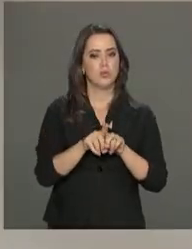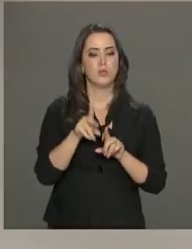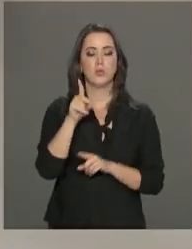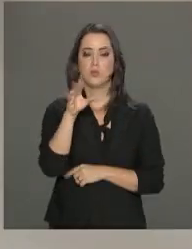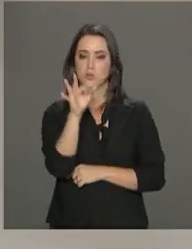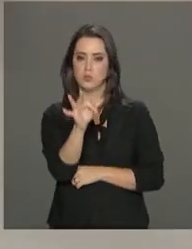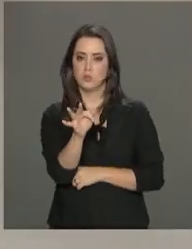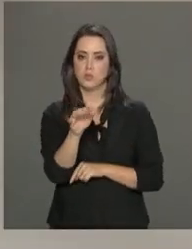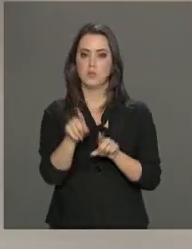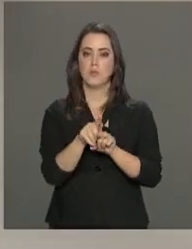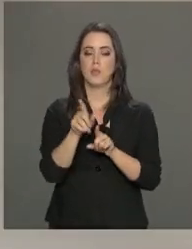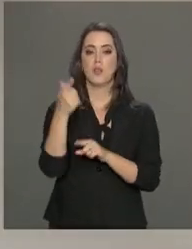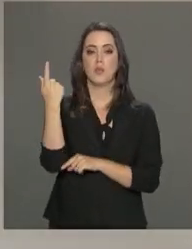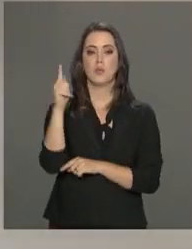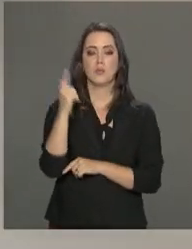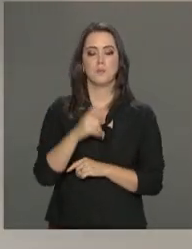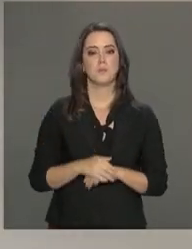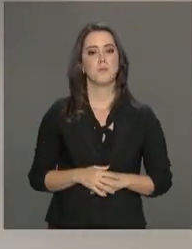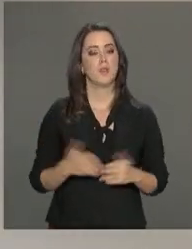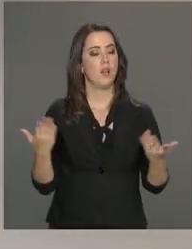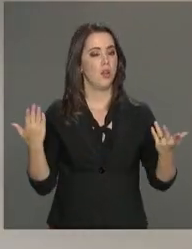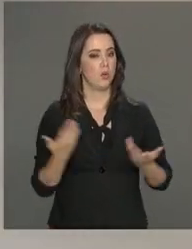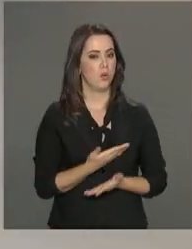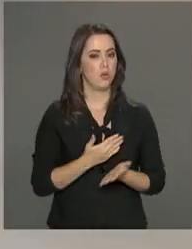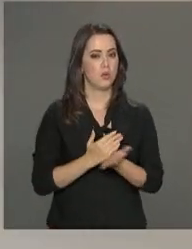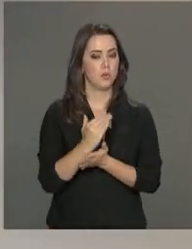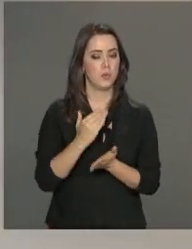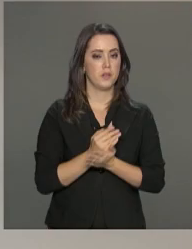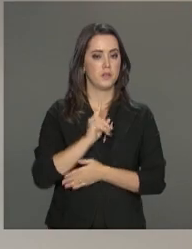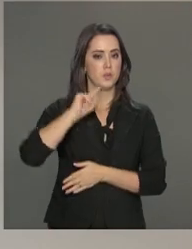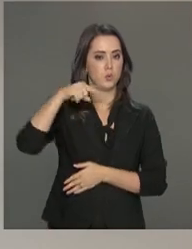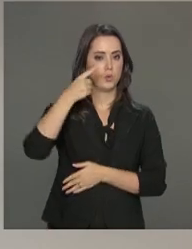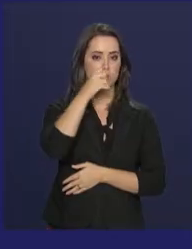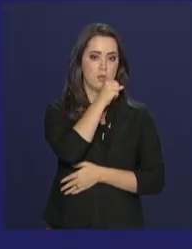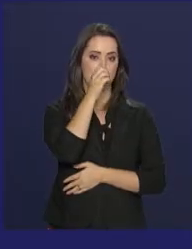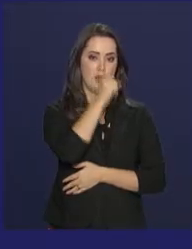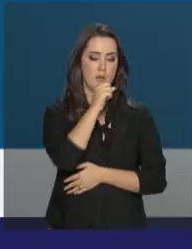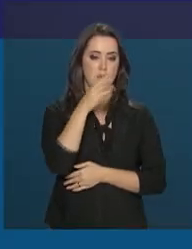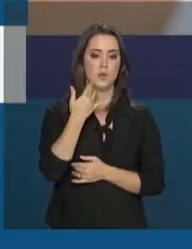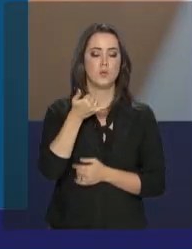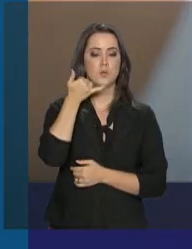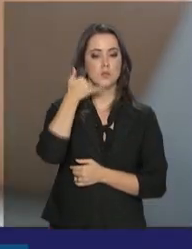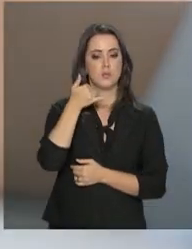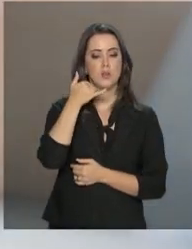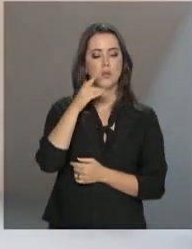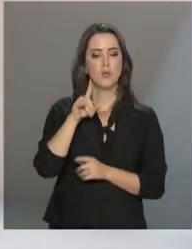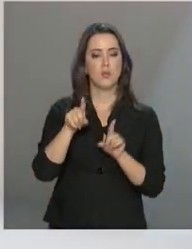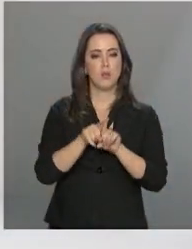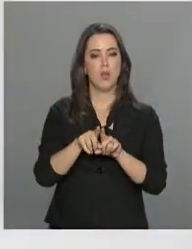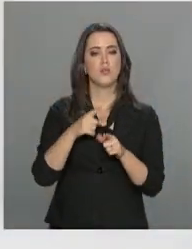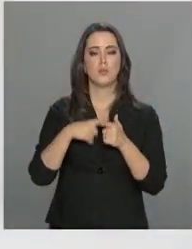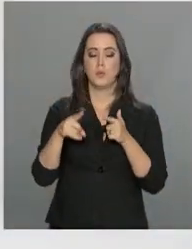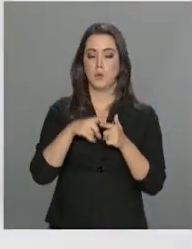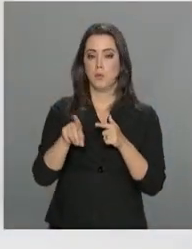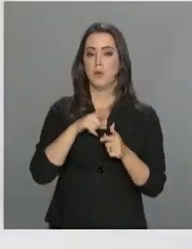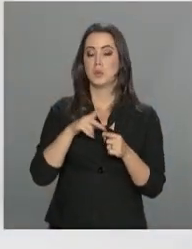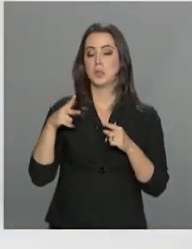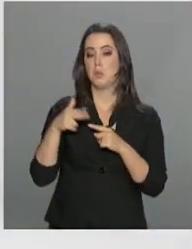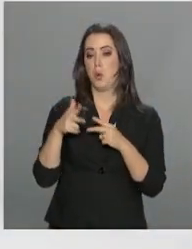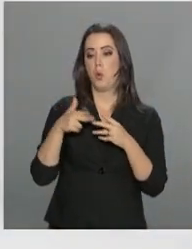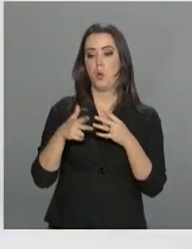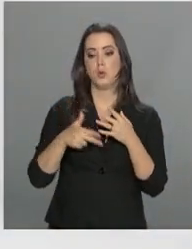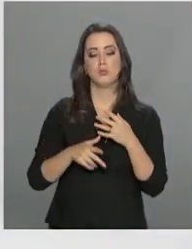Distrito Federal e em Goiás. Agora, a partir do próximo sábado, os aparelhos irregulares também serão